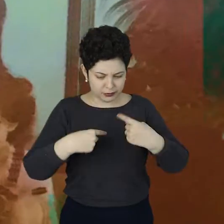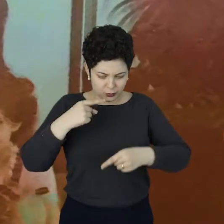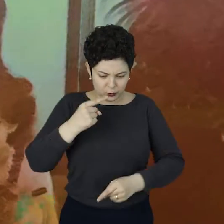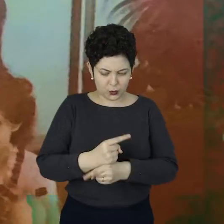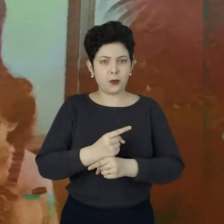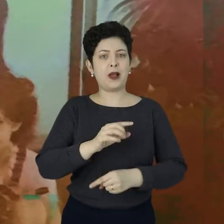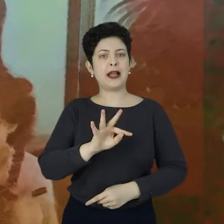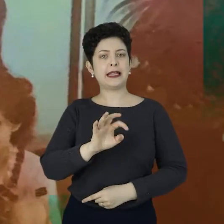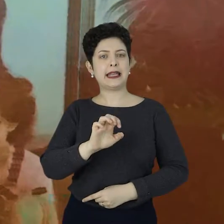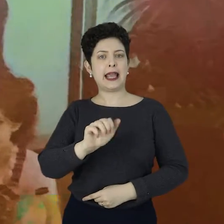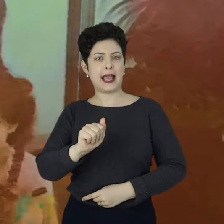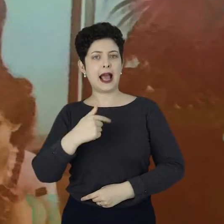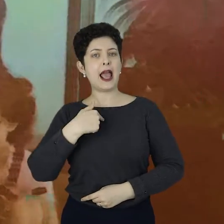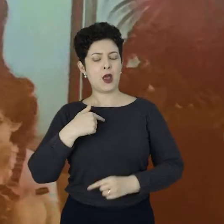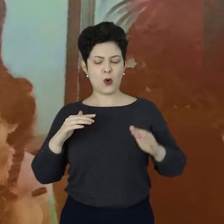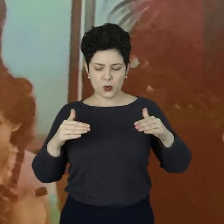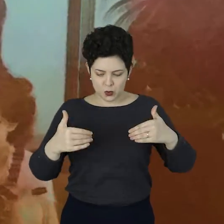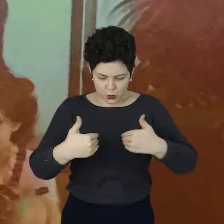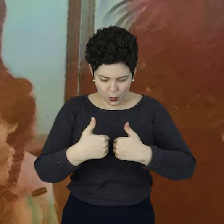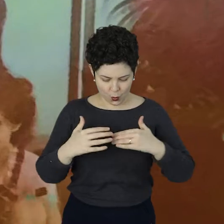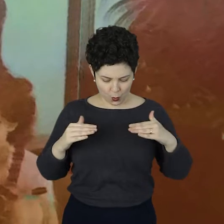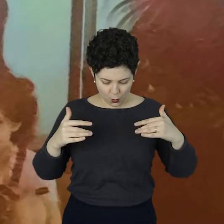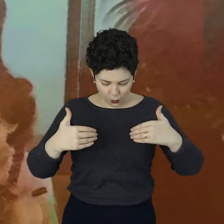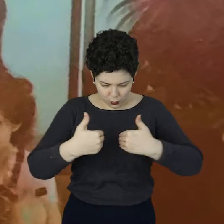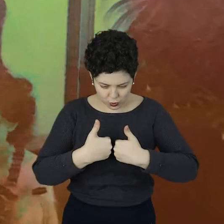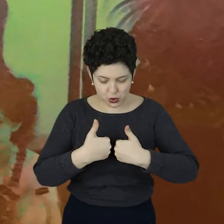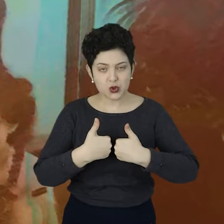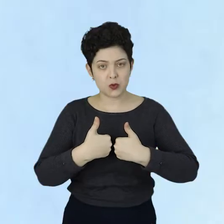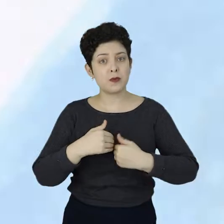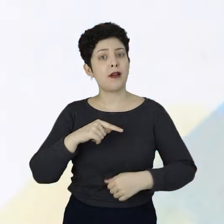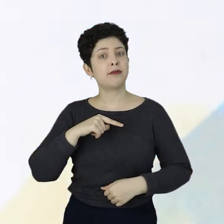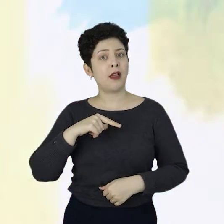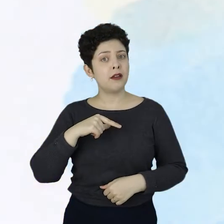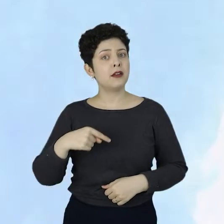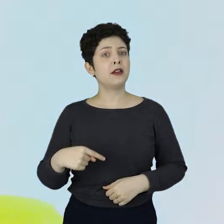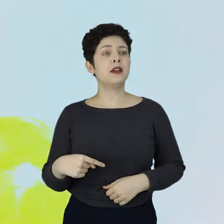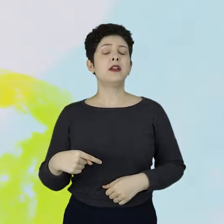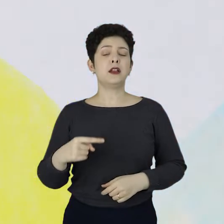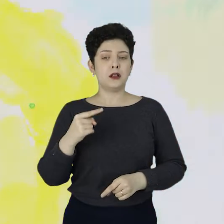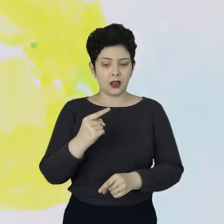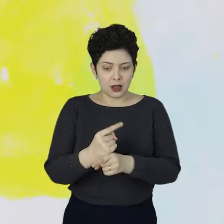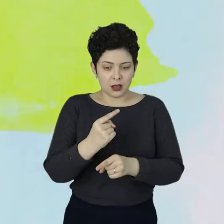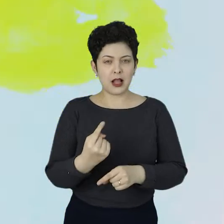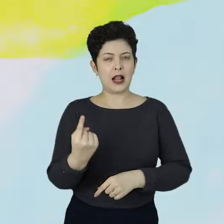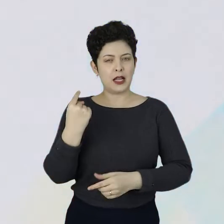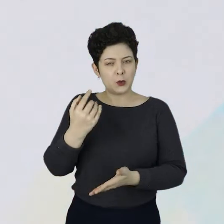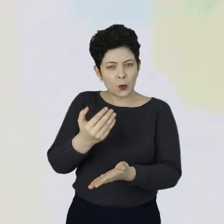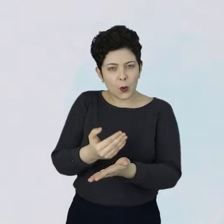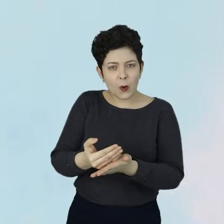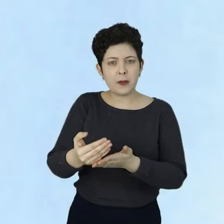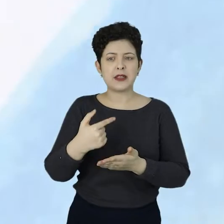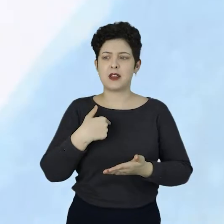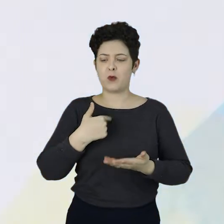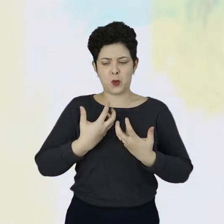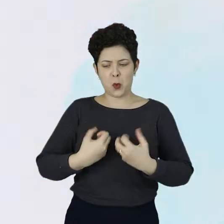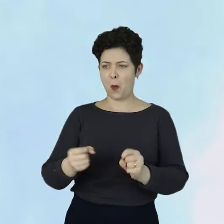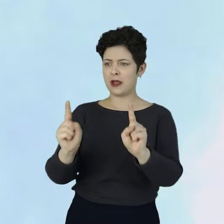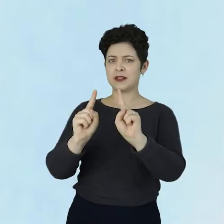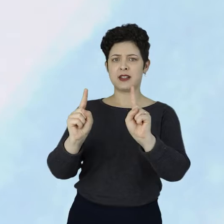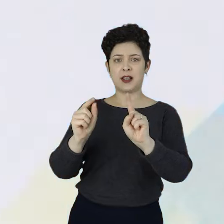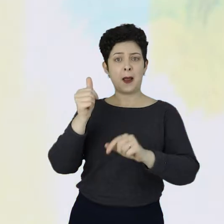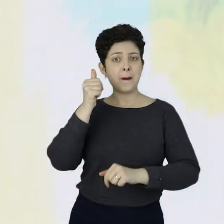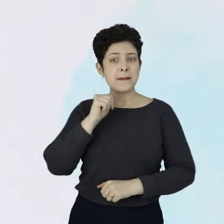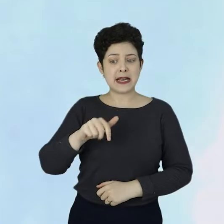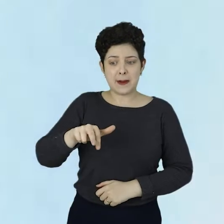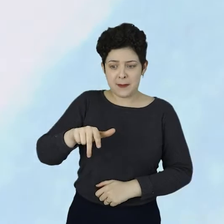e constatou que eu sou TEA. Minha deficiência é transtorno do espectro do autismo. E no começo eu quis me entregar,